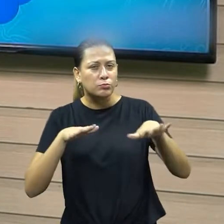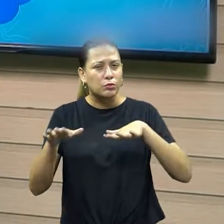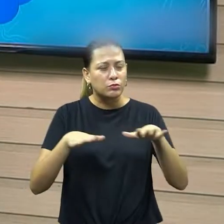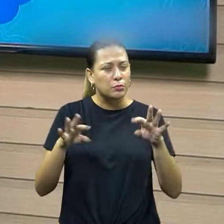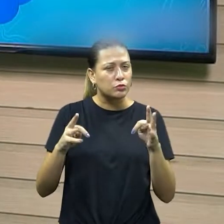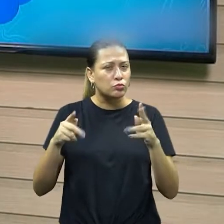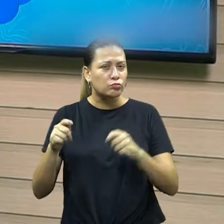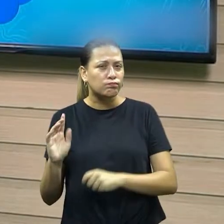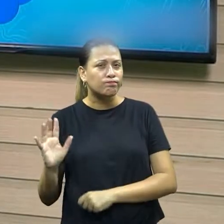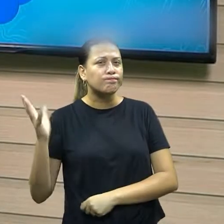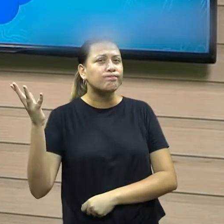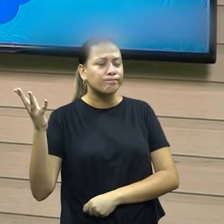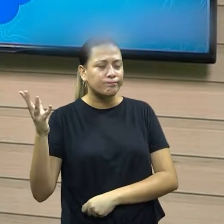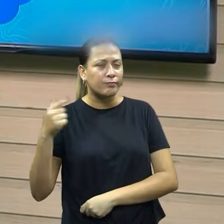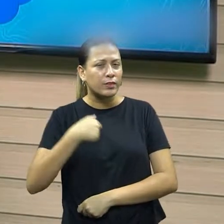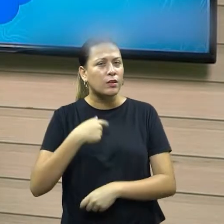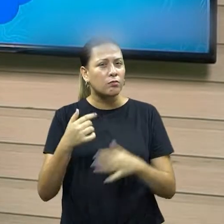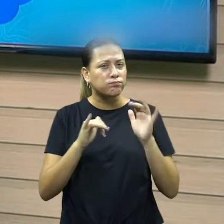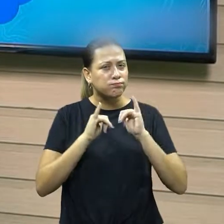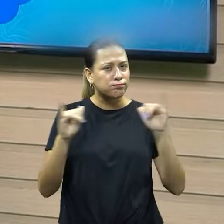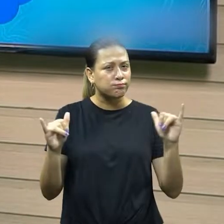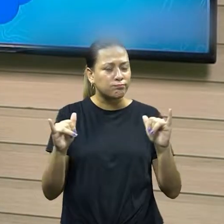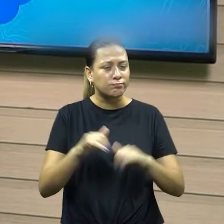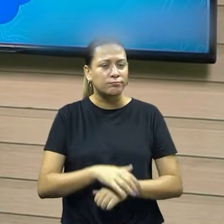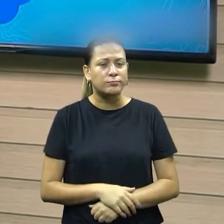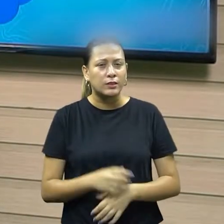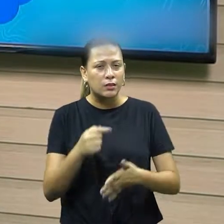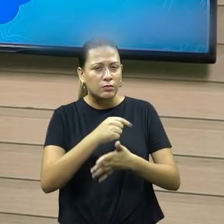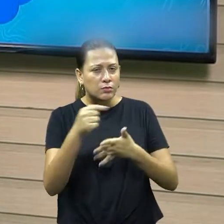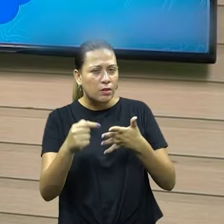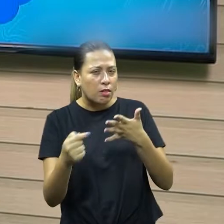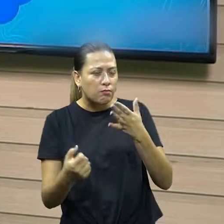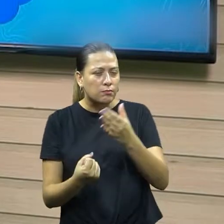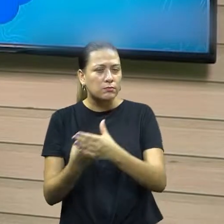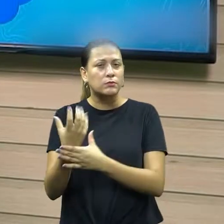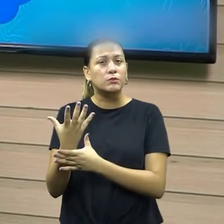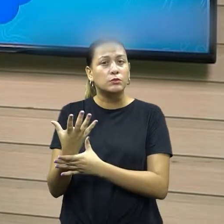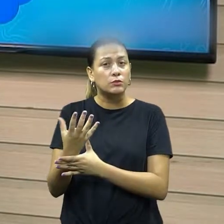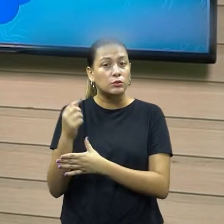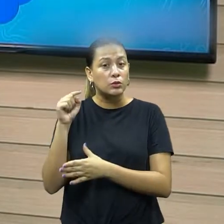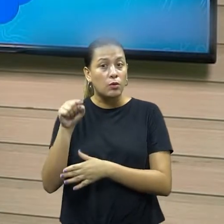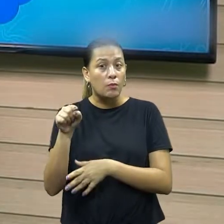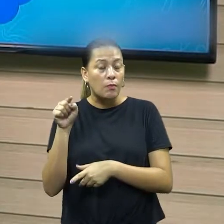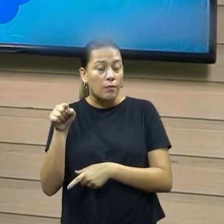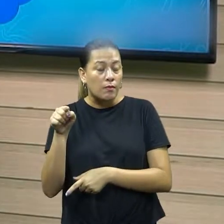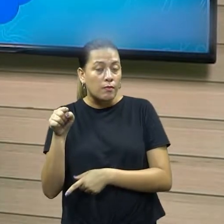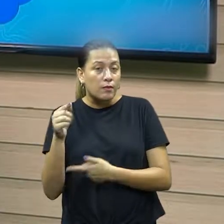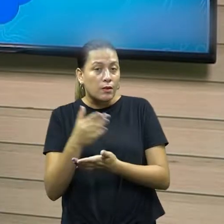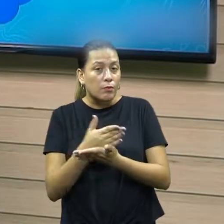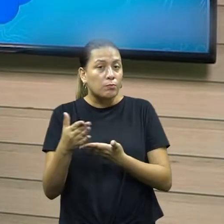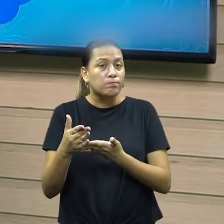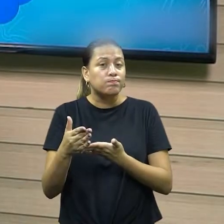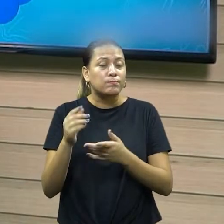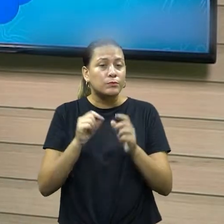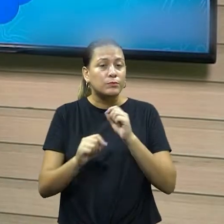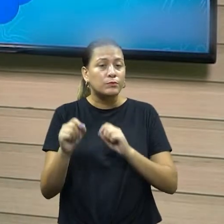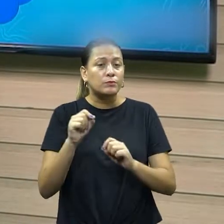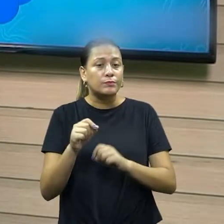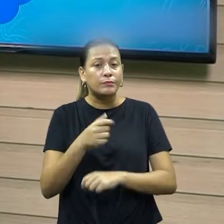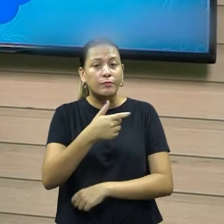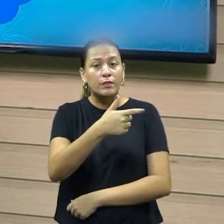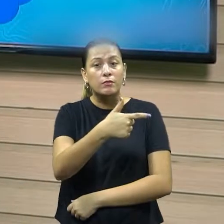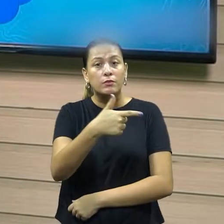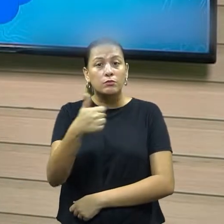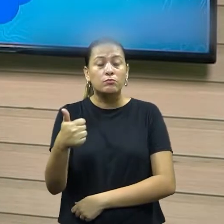movimento, de tudo isso que vai acontecer, que eu falei para vocês que são os elementos que surgem aí, ela, partir daí, ela conseguiu nomear